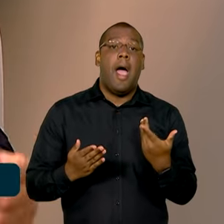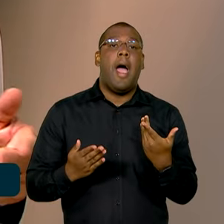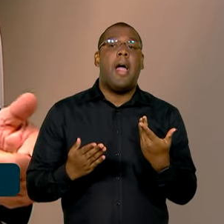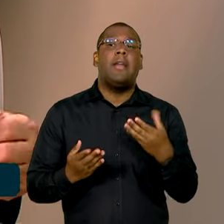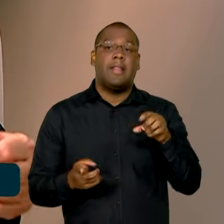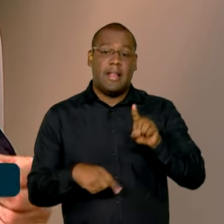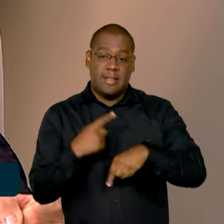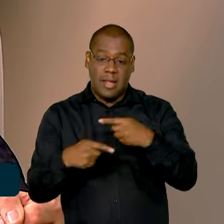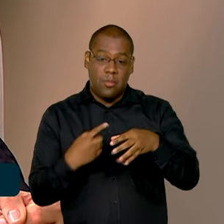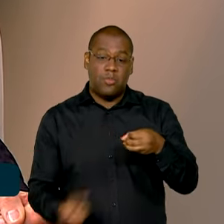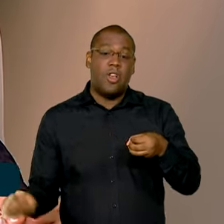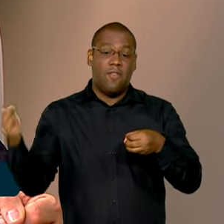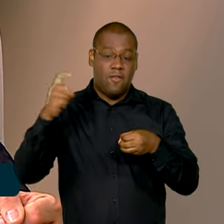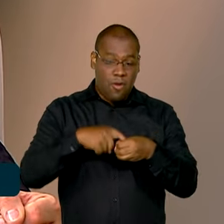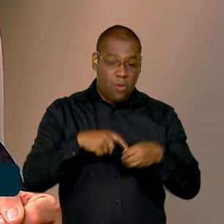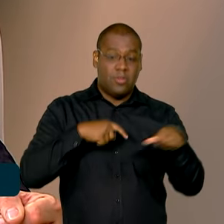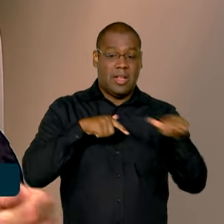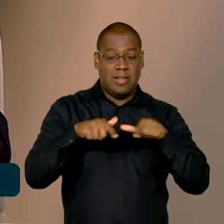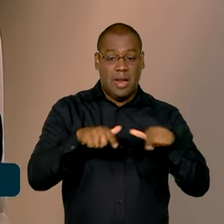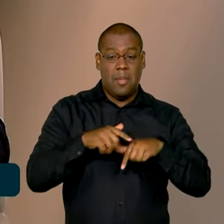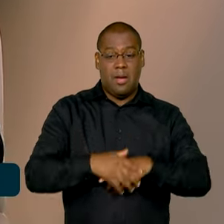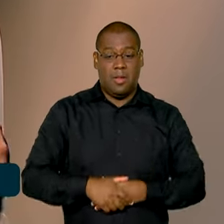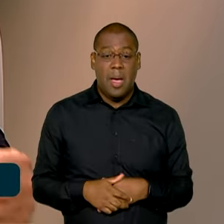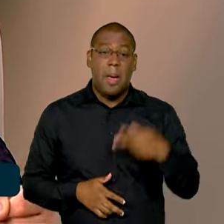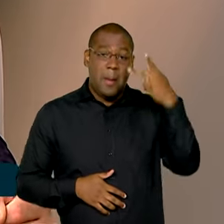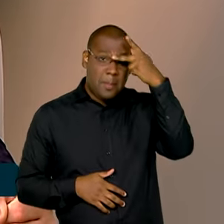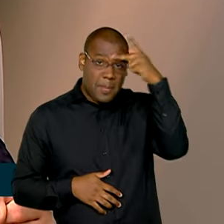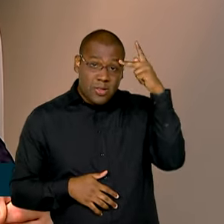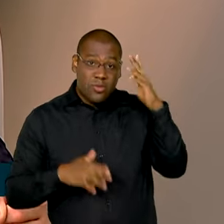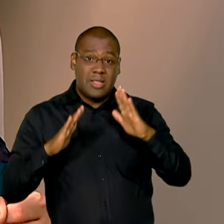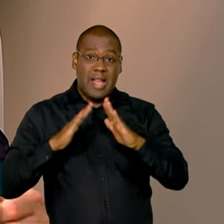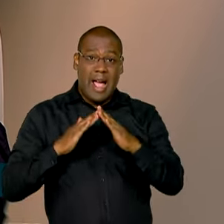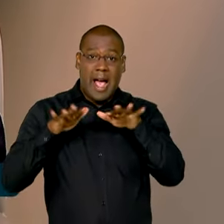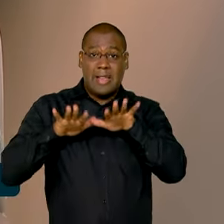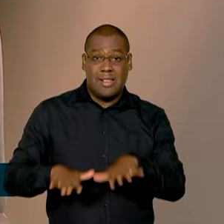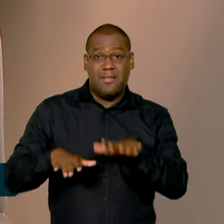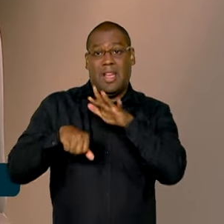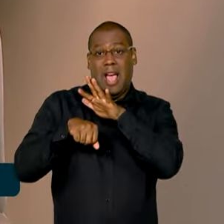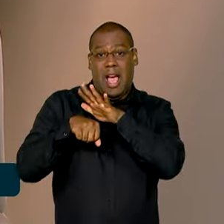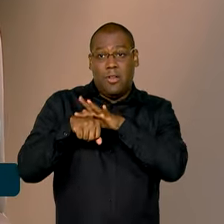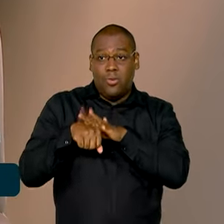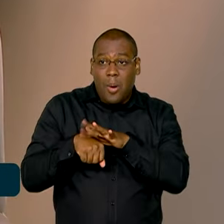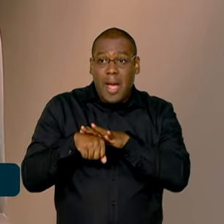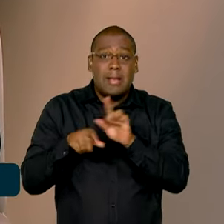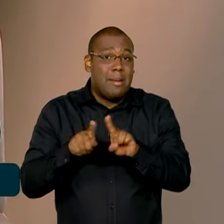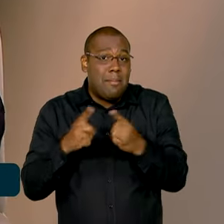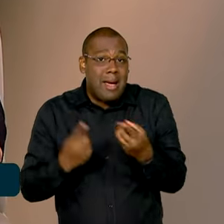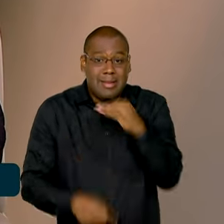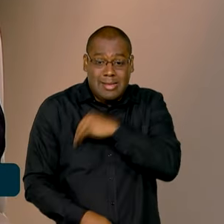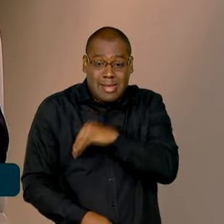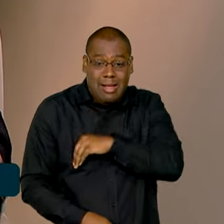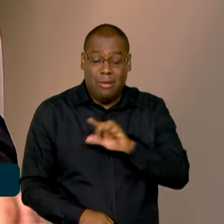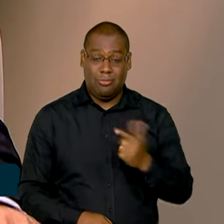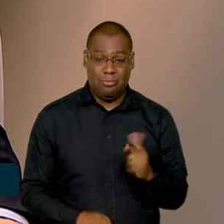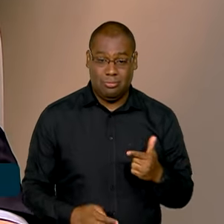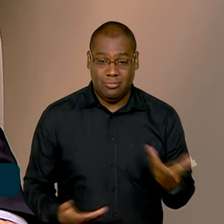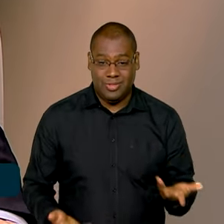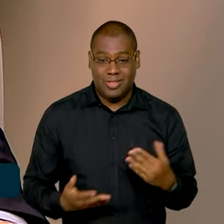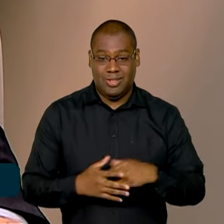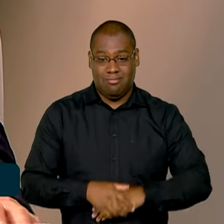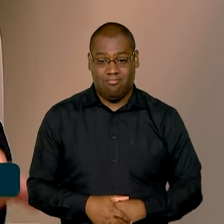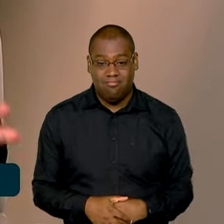gente ficava meses em casa, sem trabalhar, querendo voltar a trabalhar. Então, nós estamos criando um problema até para a sociedade, né?